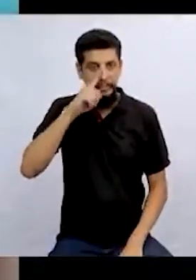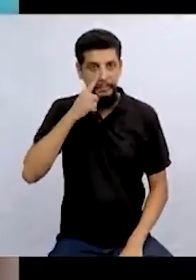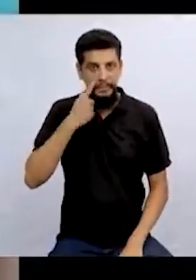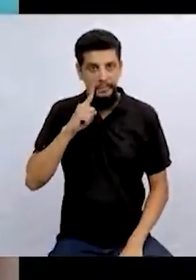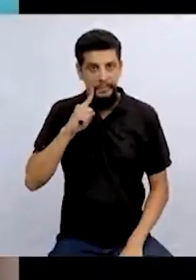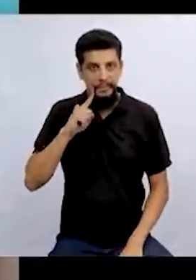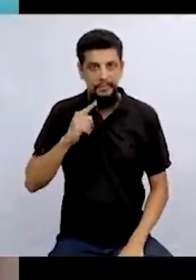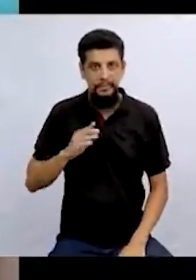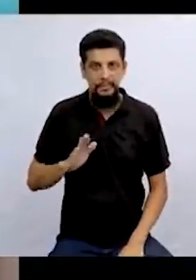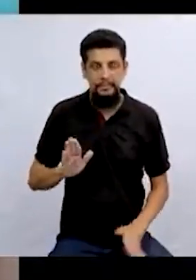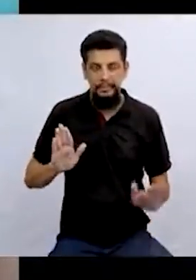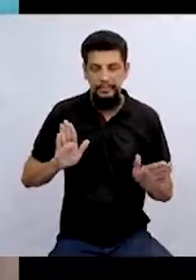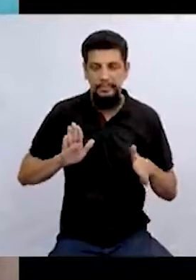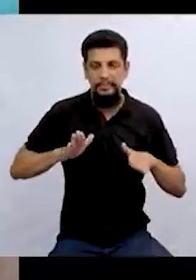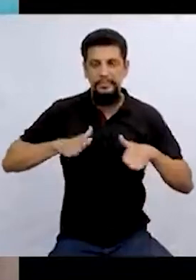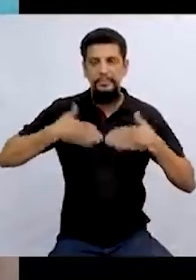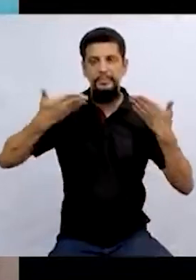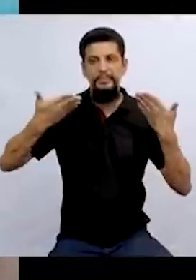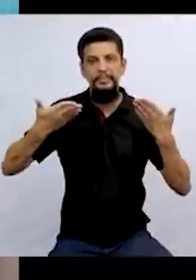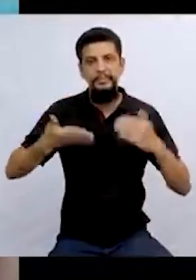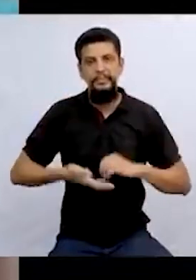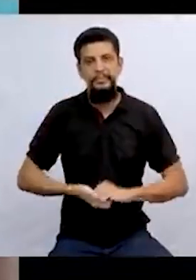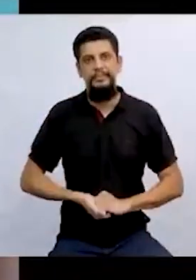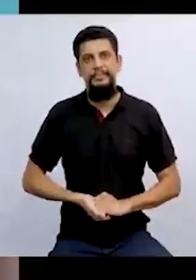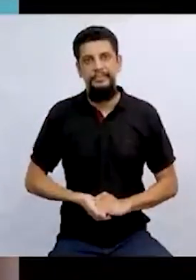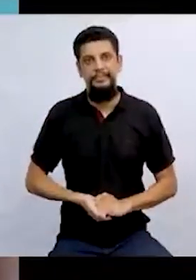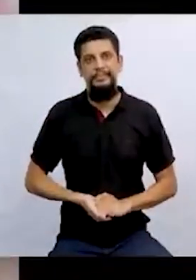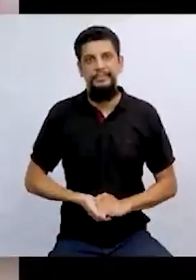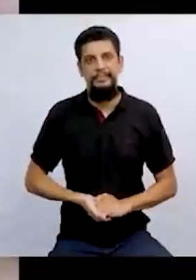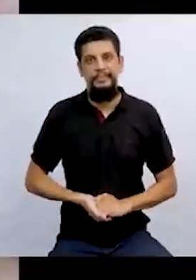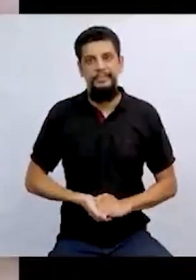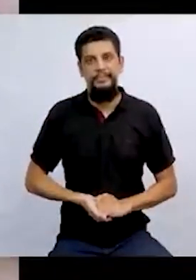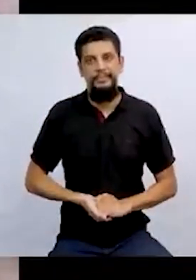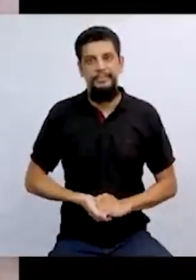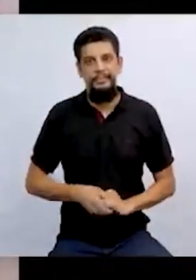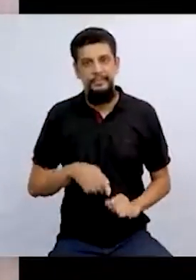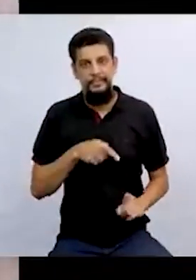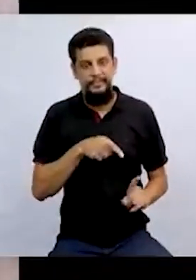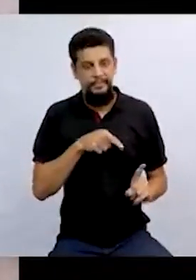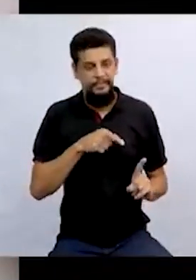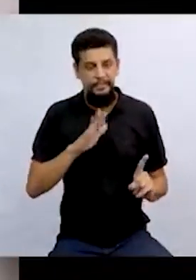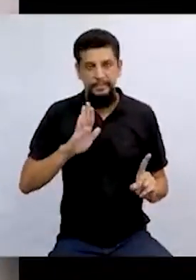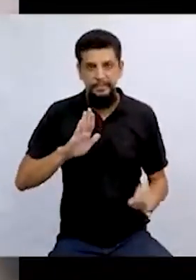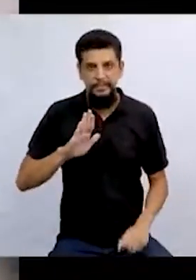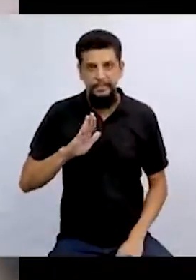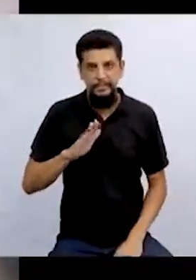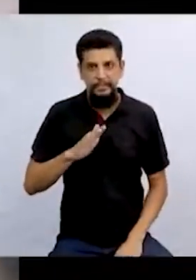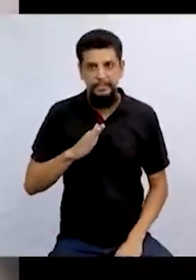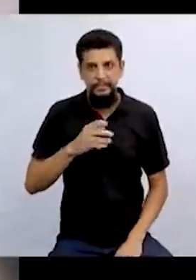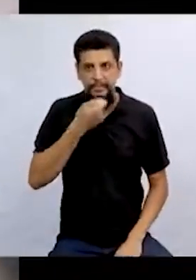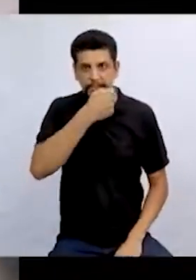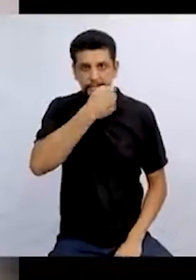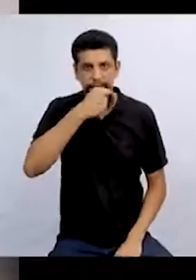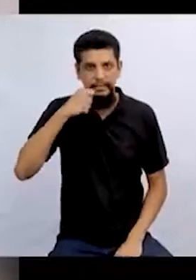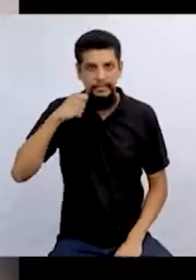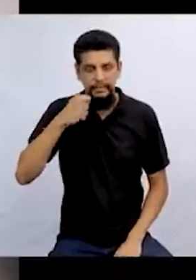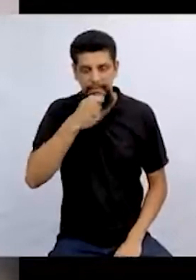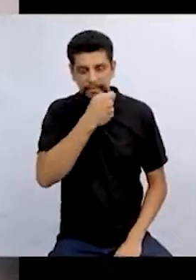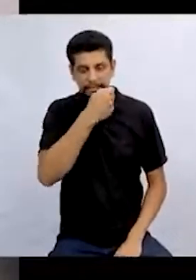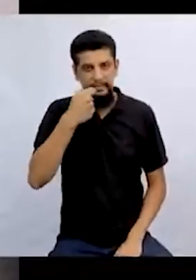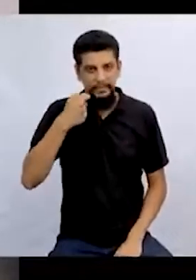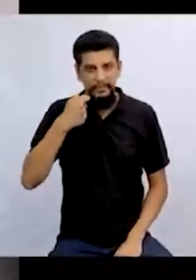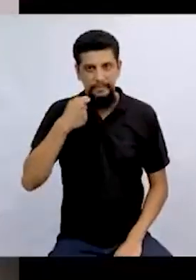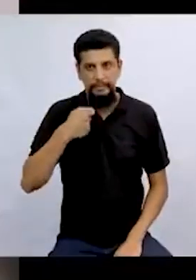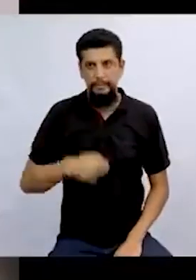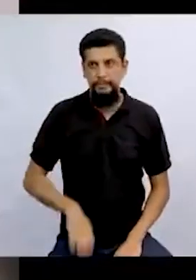chorar assustadoramente. E ela ia ficar com o batom todo